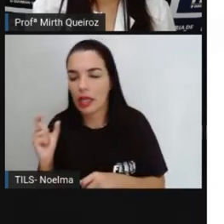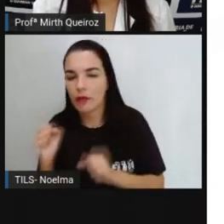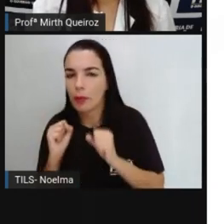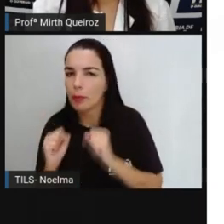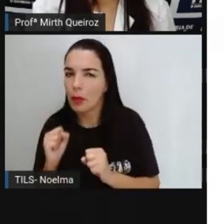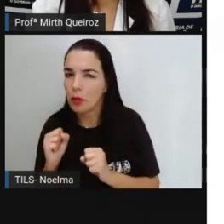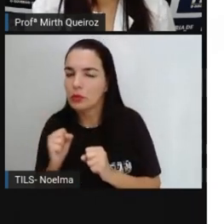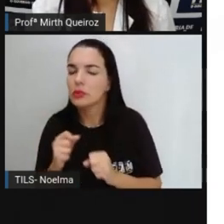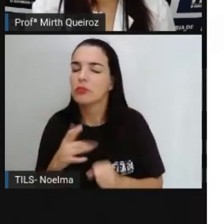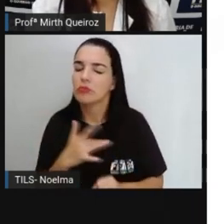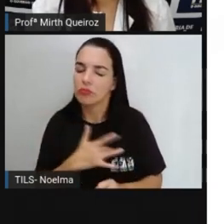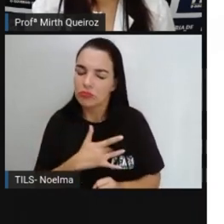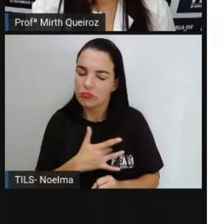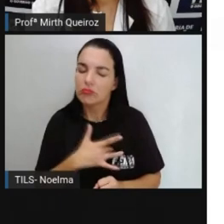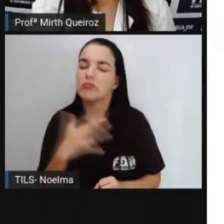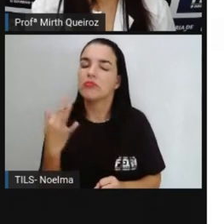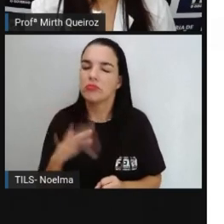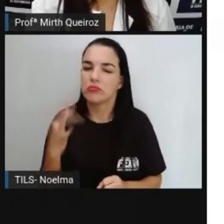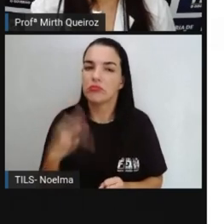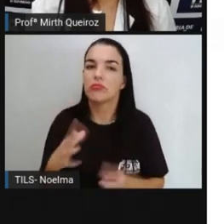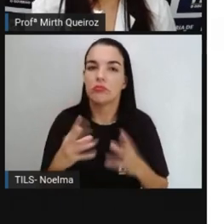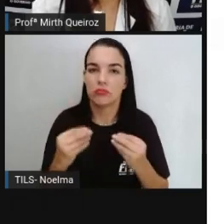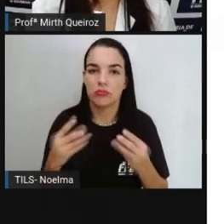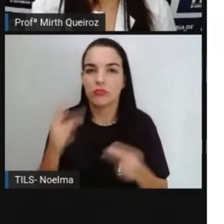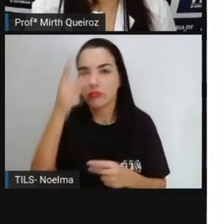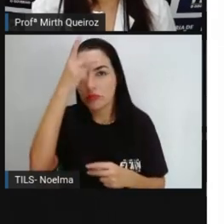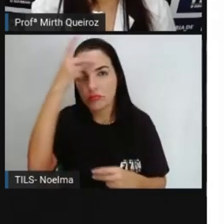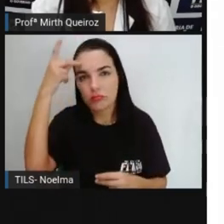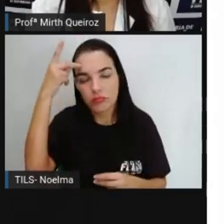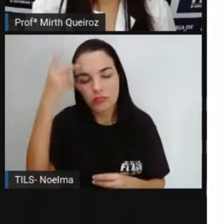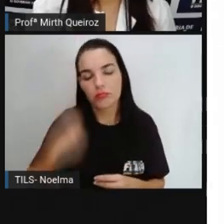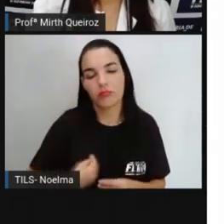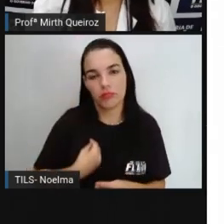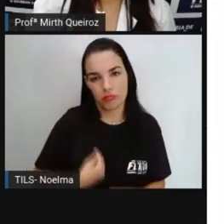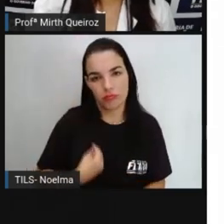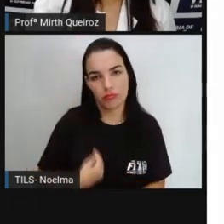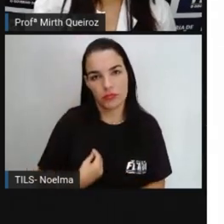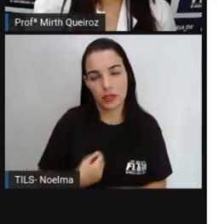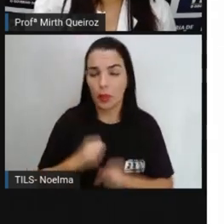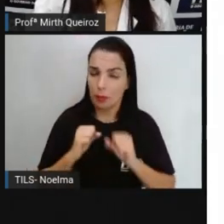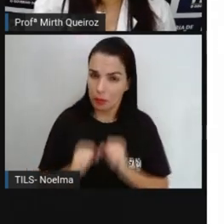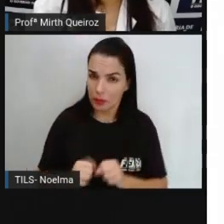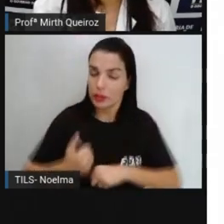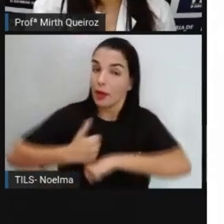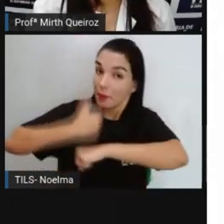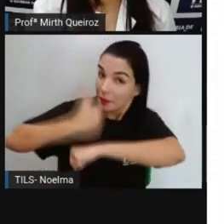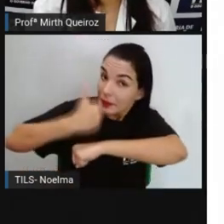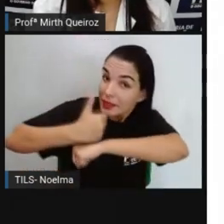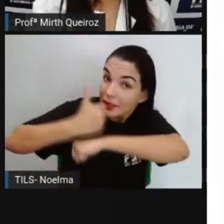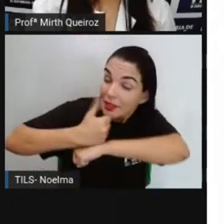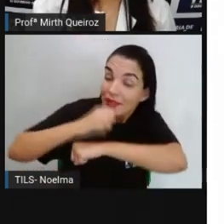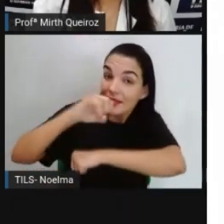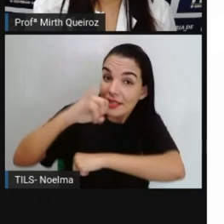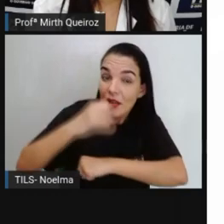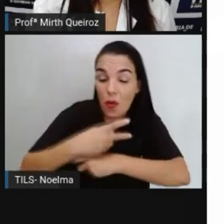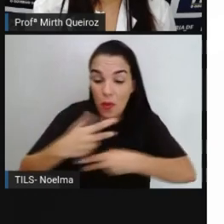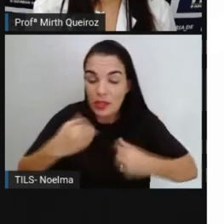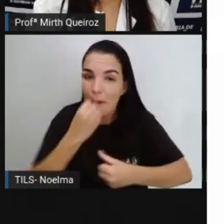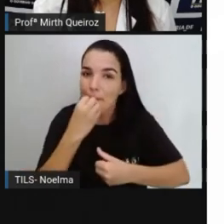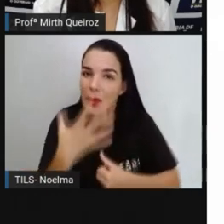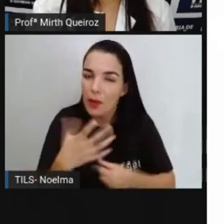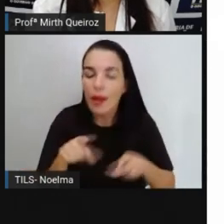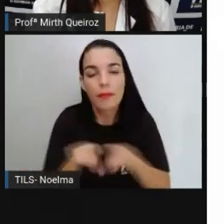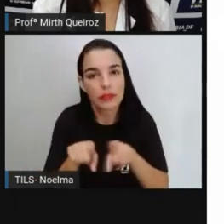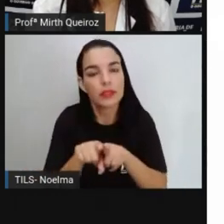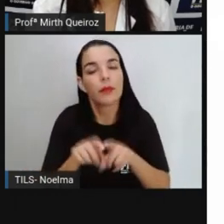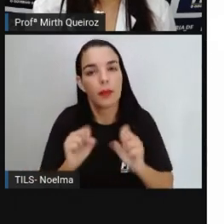marcar Muito a vida Dessa pessoa E esse marcar Pode ser de forma Positiva Se for uma coisa Muito boa Ou pode ser De forma